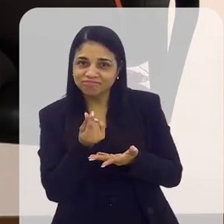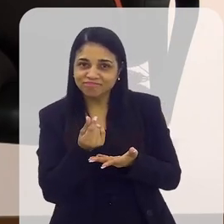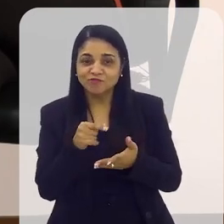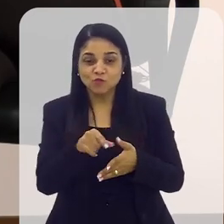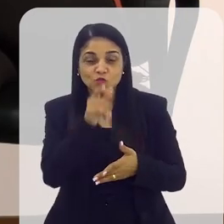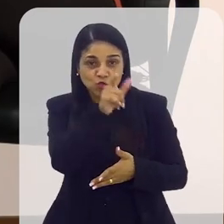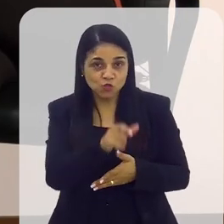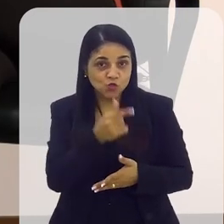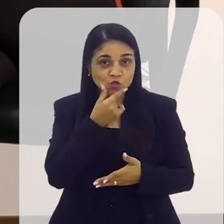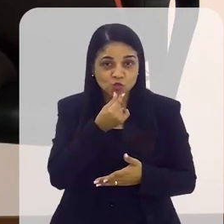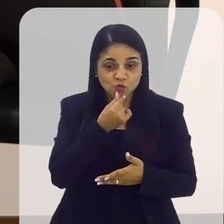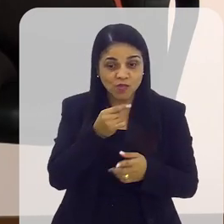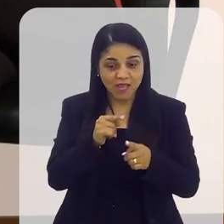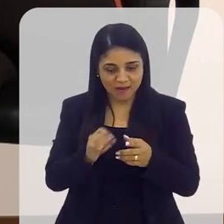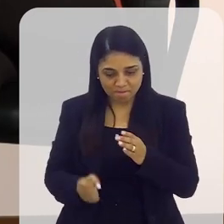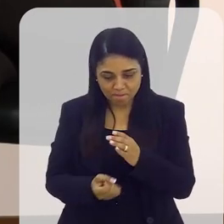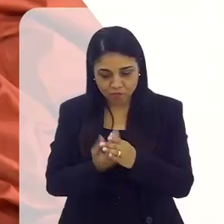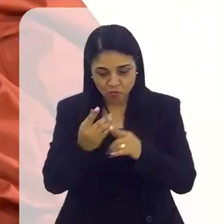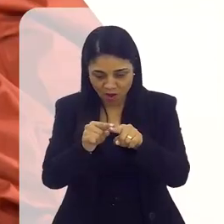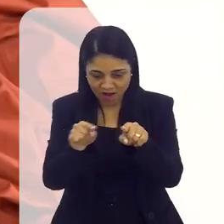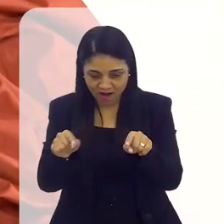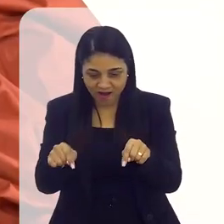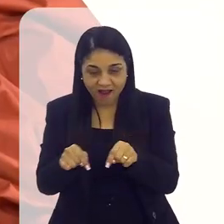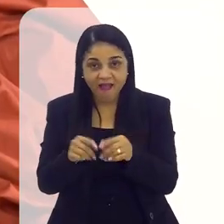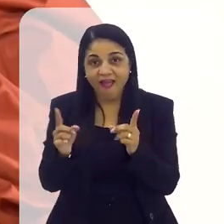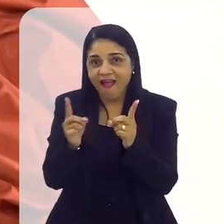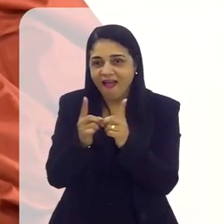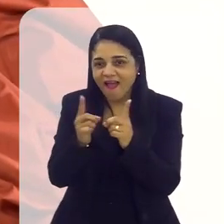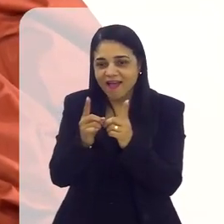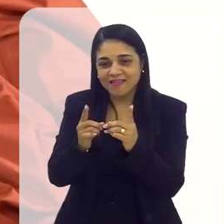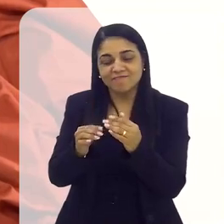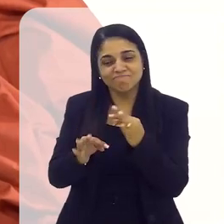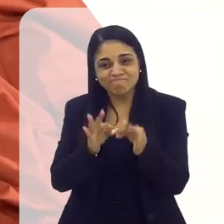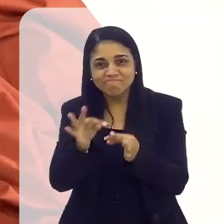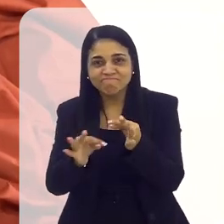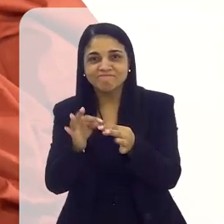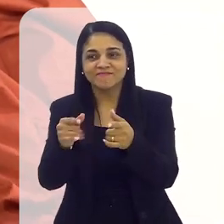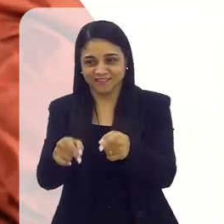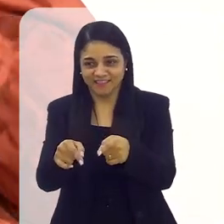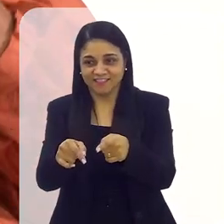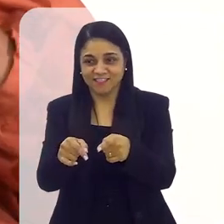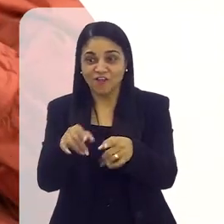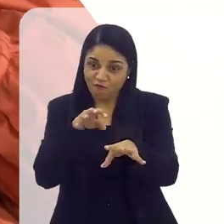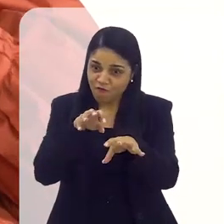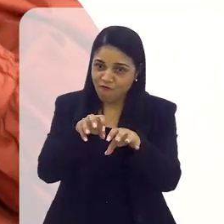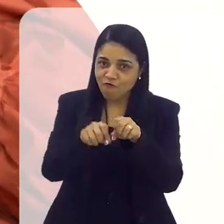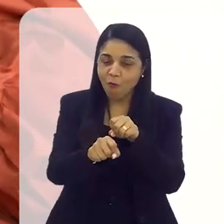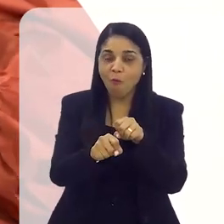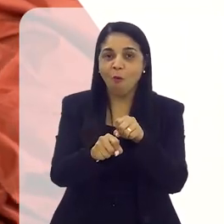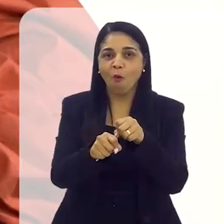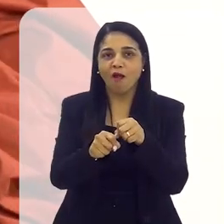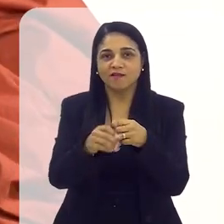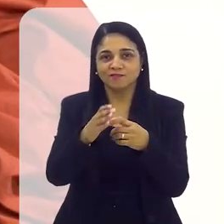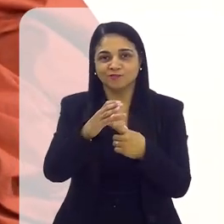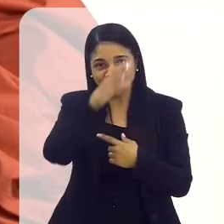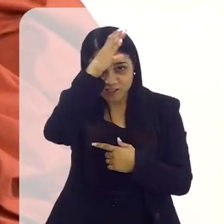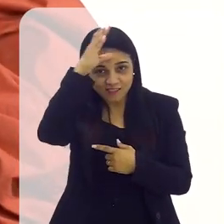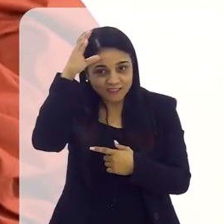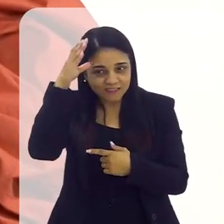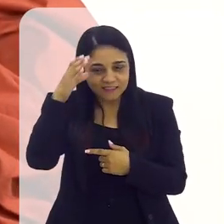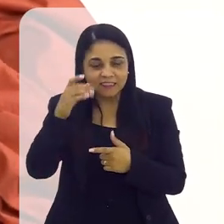não sei o quê. Ele abriu um espaçozinho e já começou a atender. Aí ele se formou e aquela clientela dele foi